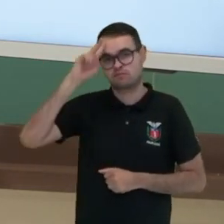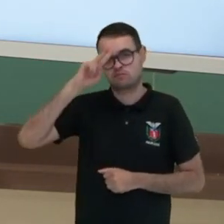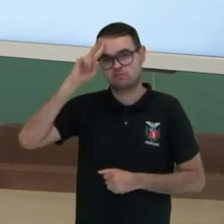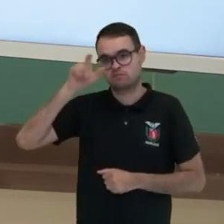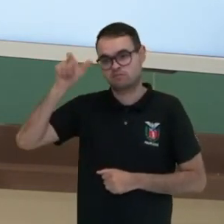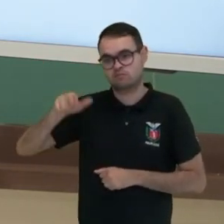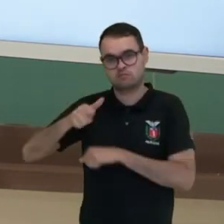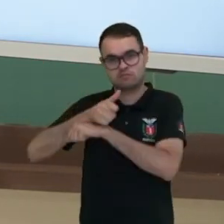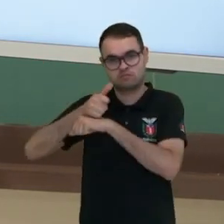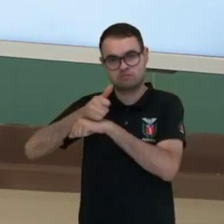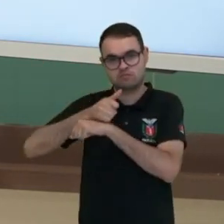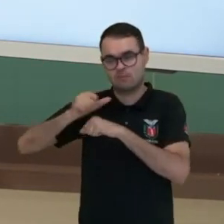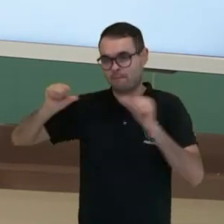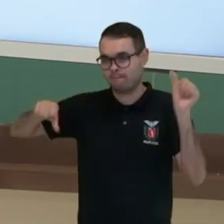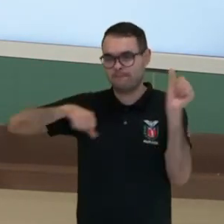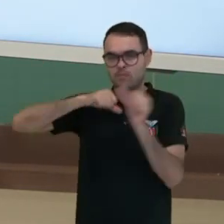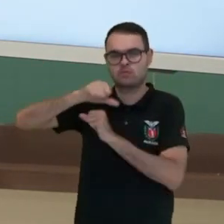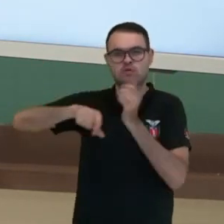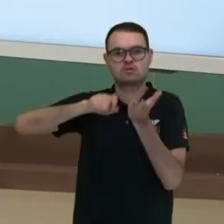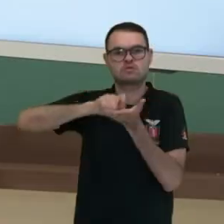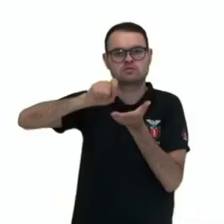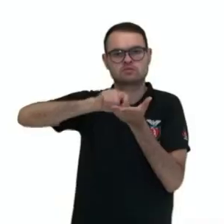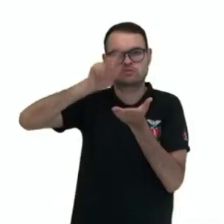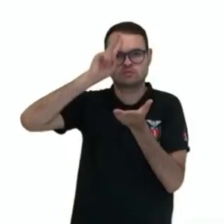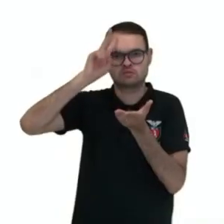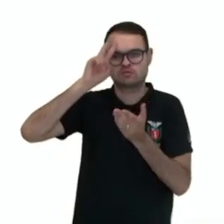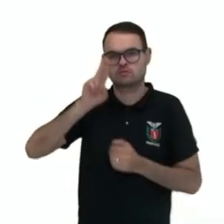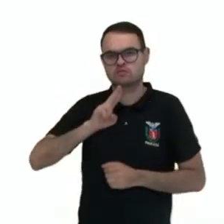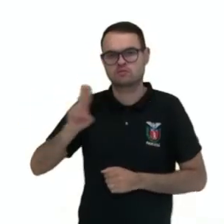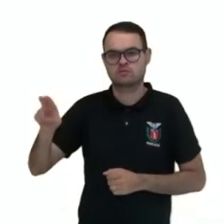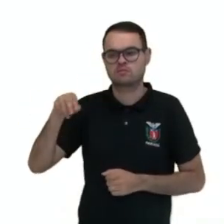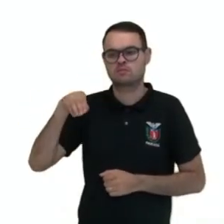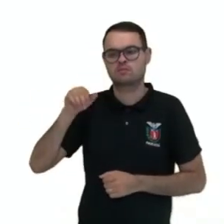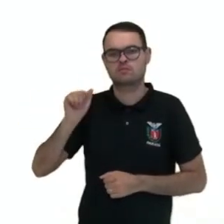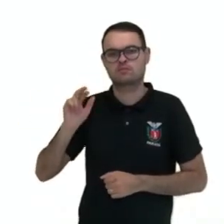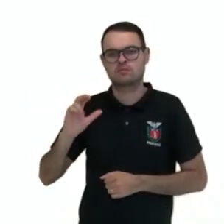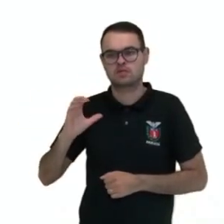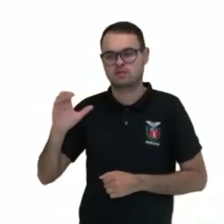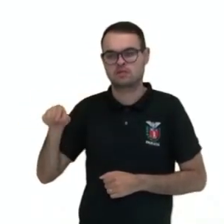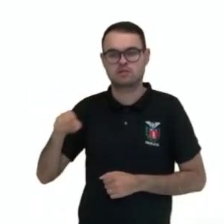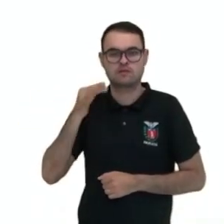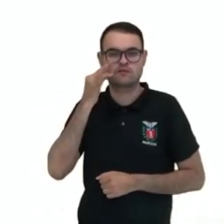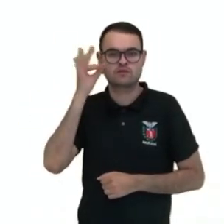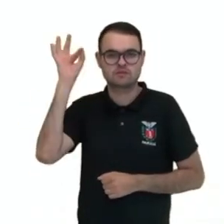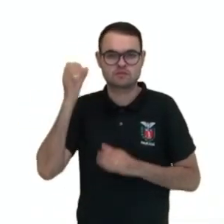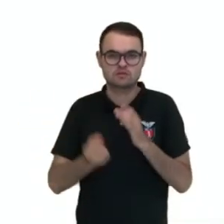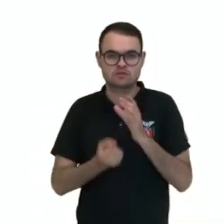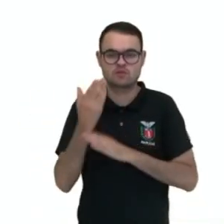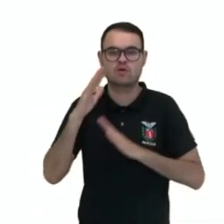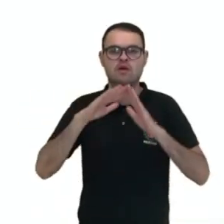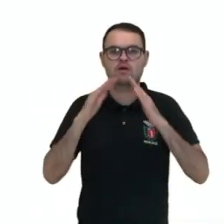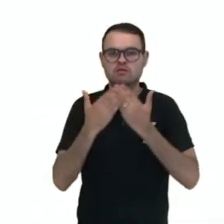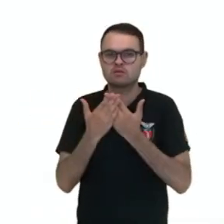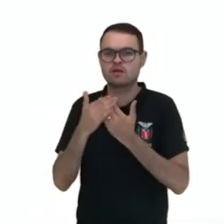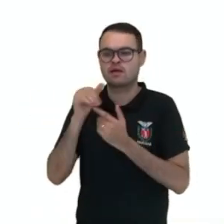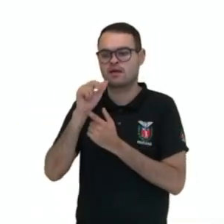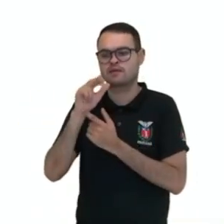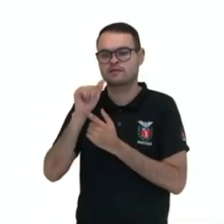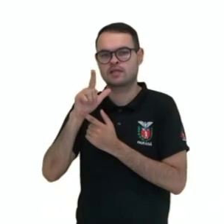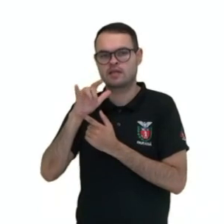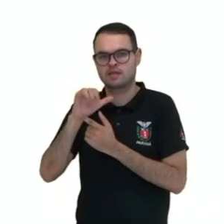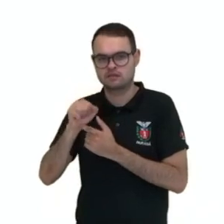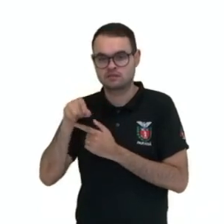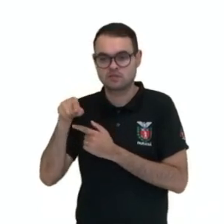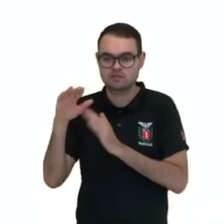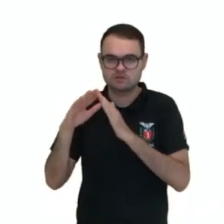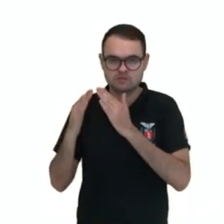que revolucionou a escrita da história, que é o Marc Bloch, francês, fundando a escola dos análises. A partir dessa